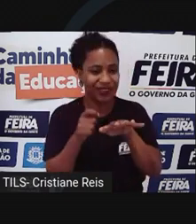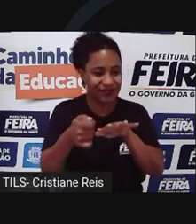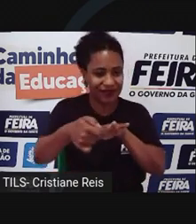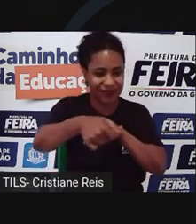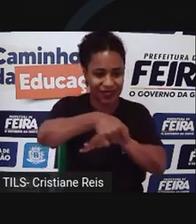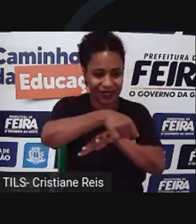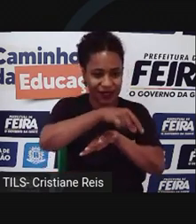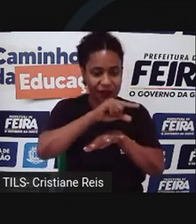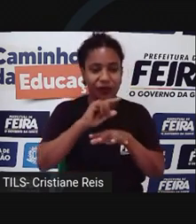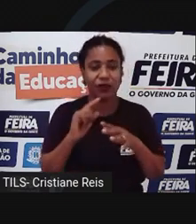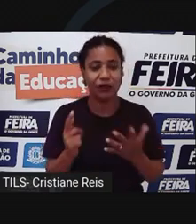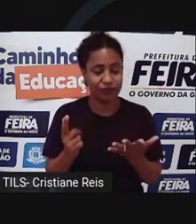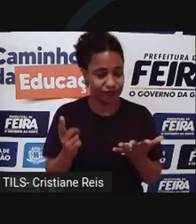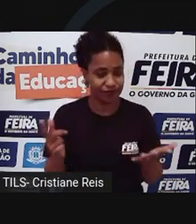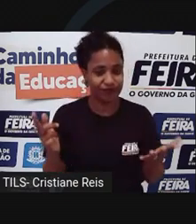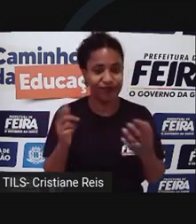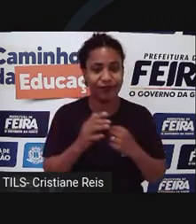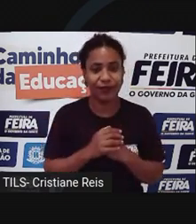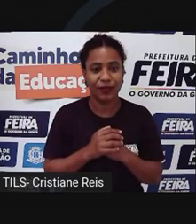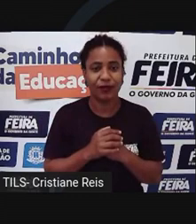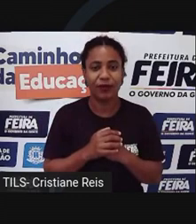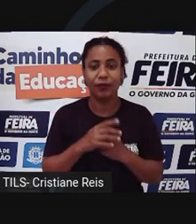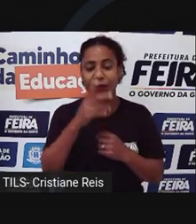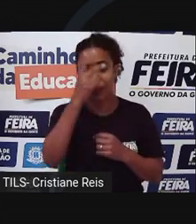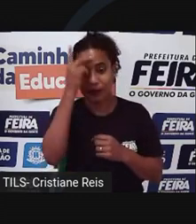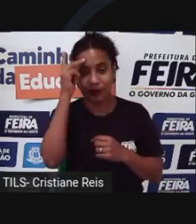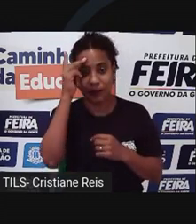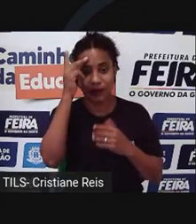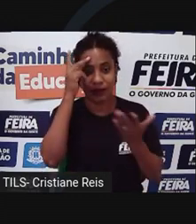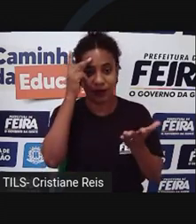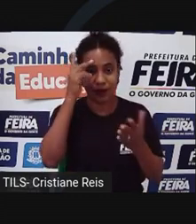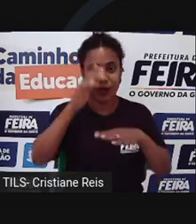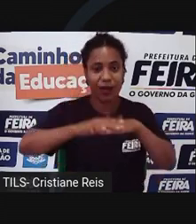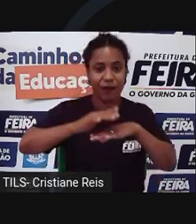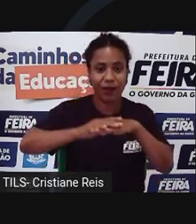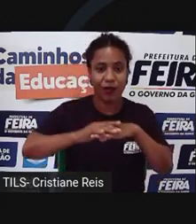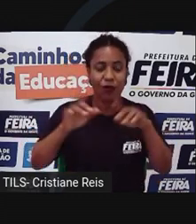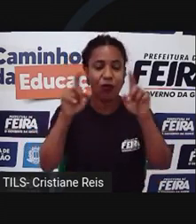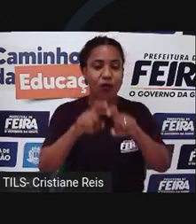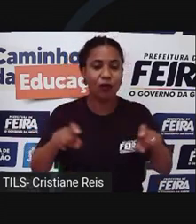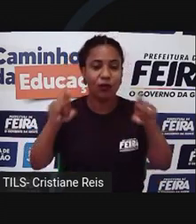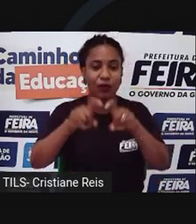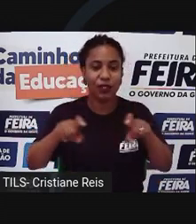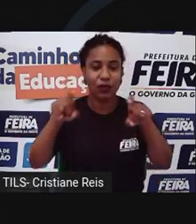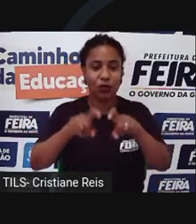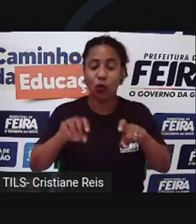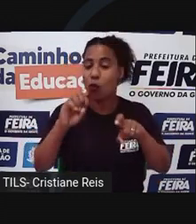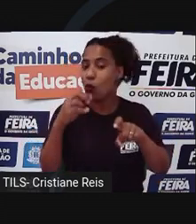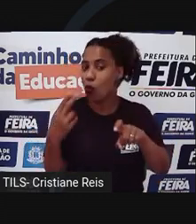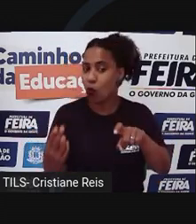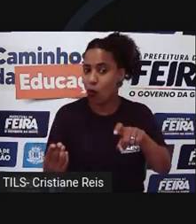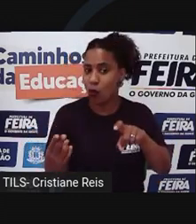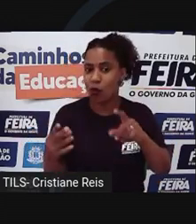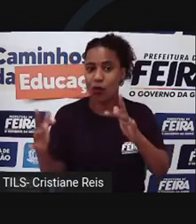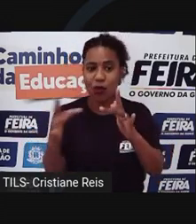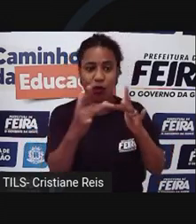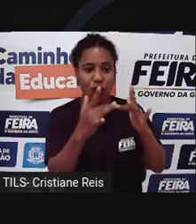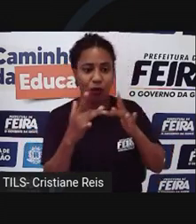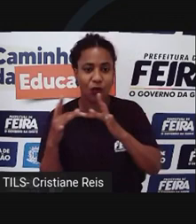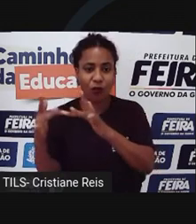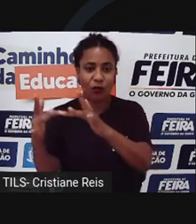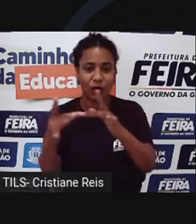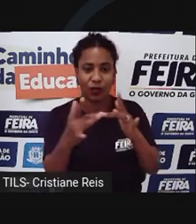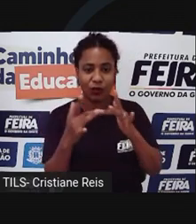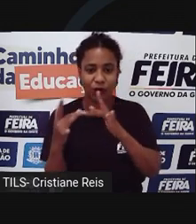Qual da atividade onde o computador ou uma rede de computadores é utilizada como ferramenta,